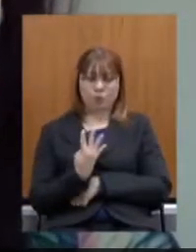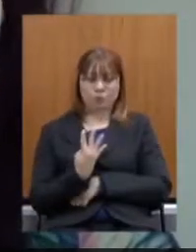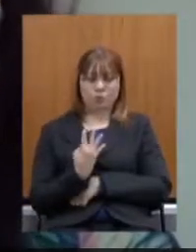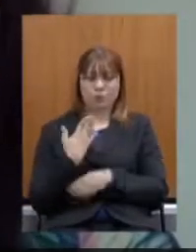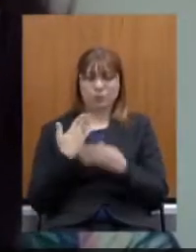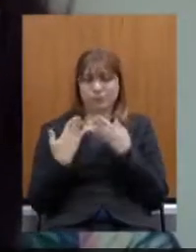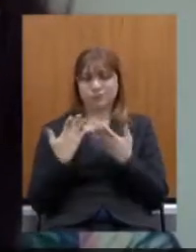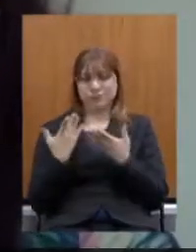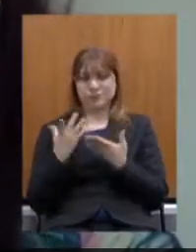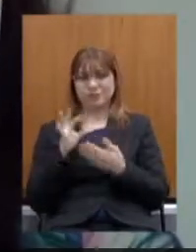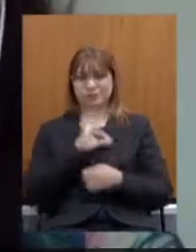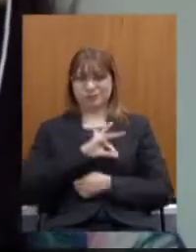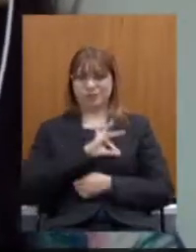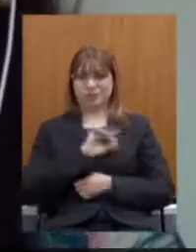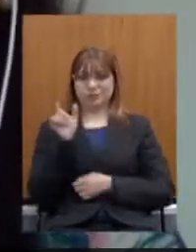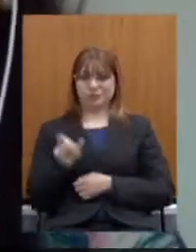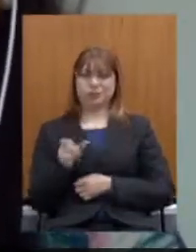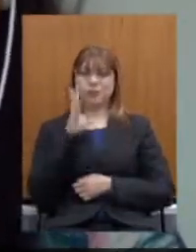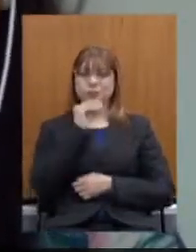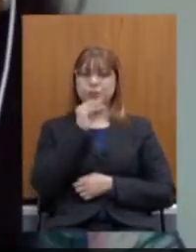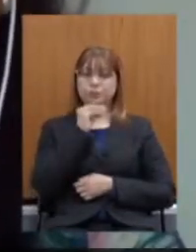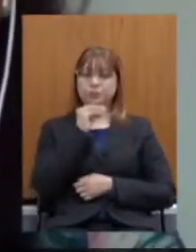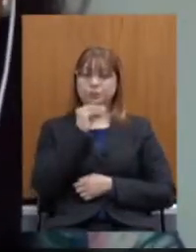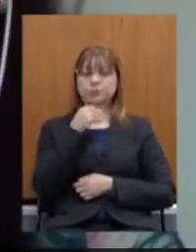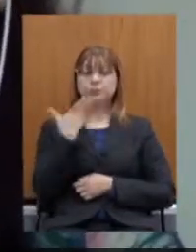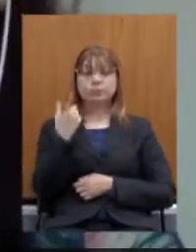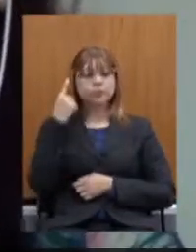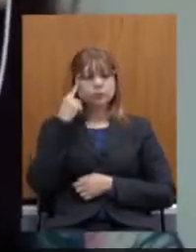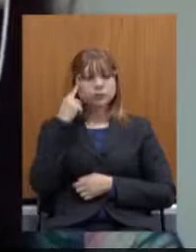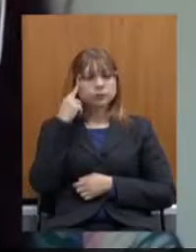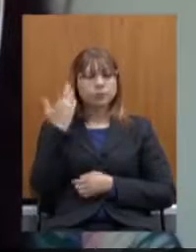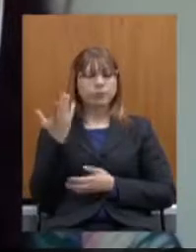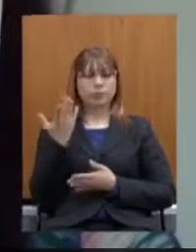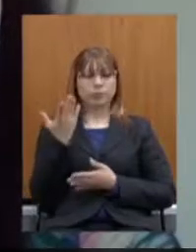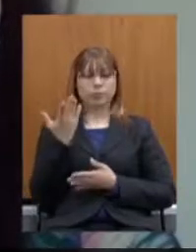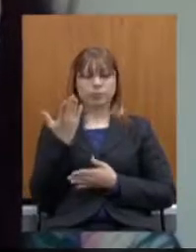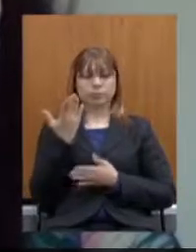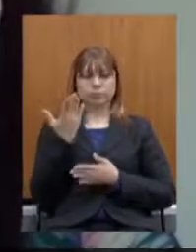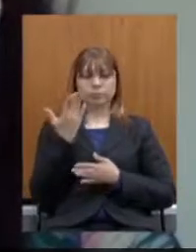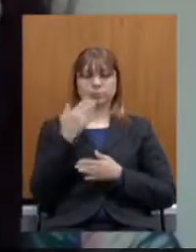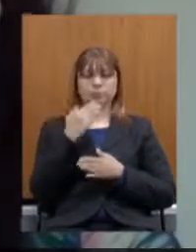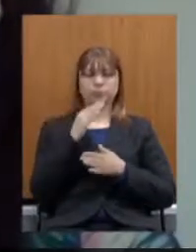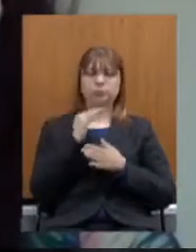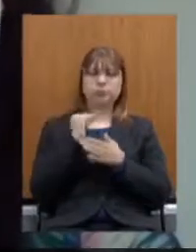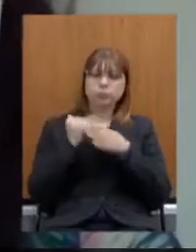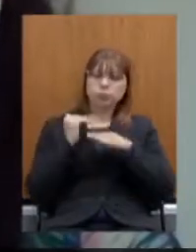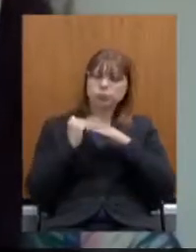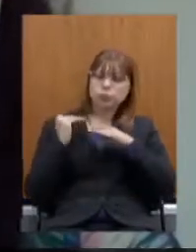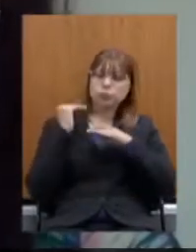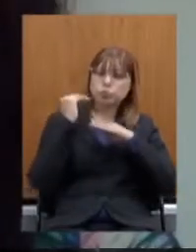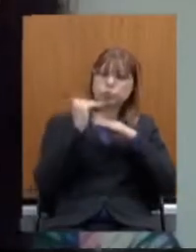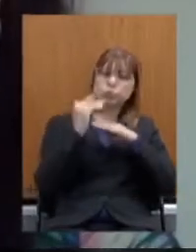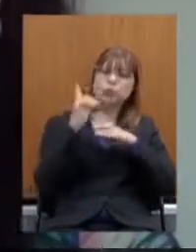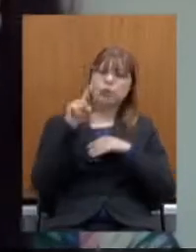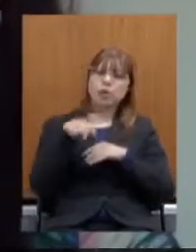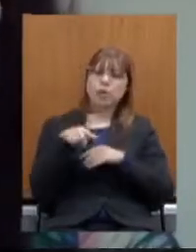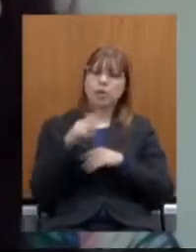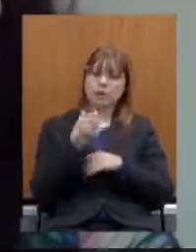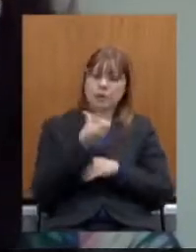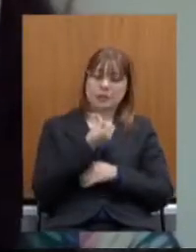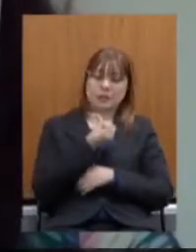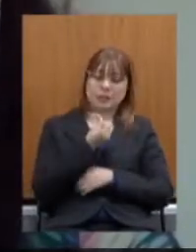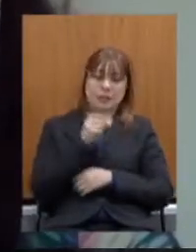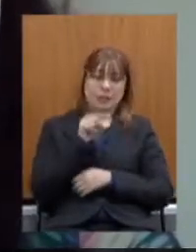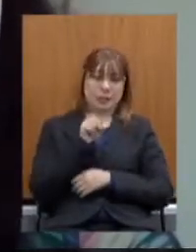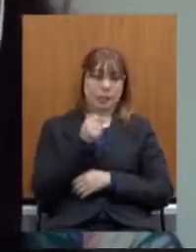servidor. Sobre a parcela que excede o limite do regime geral, que é hoje 6.100